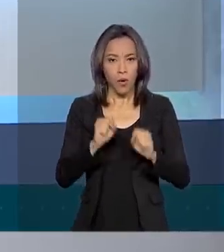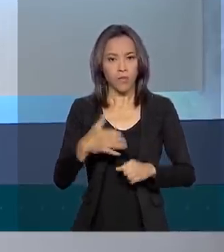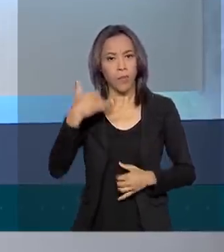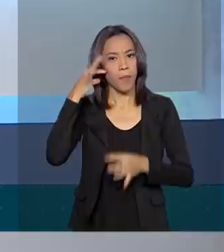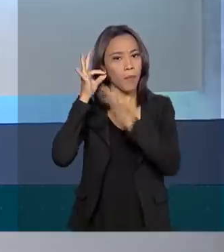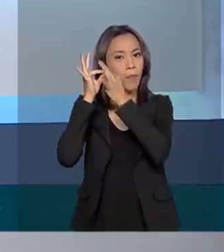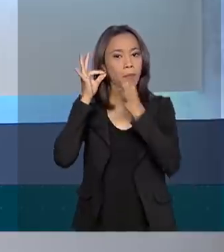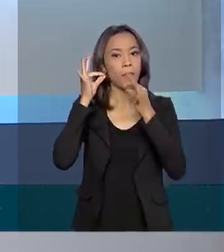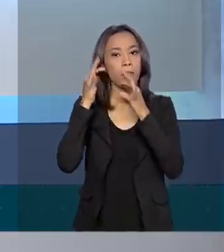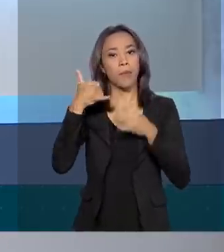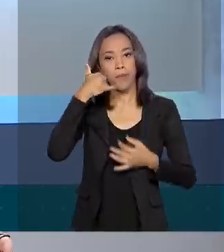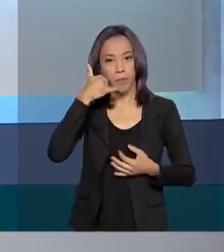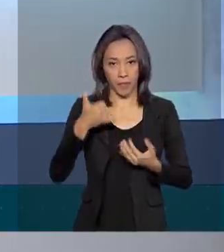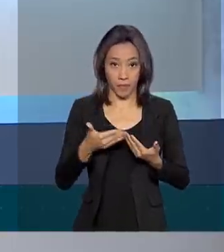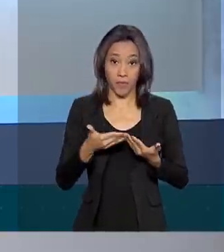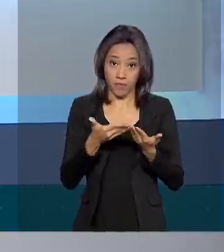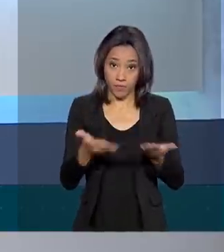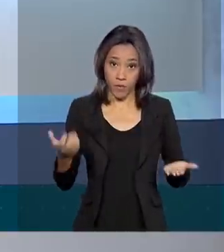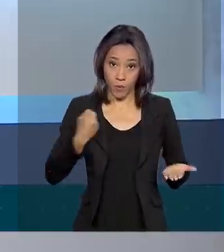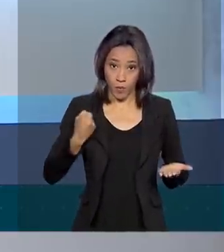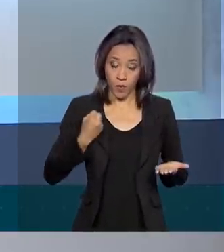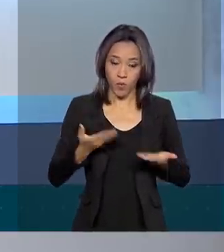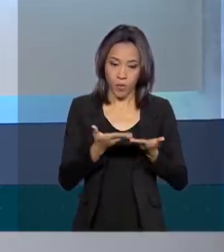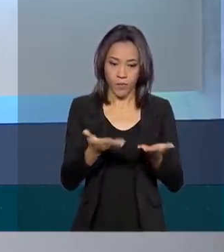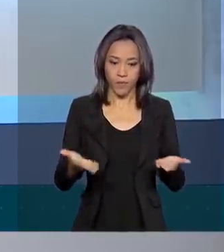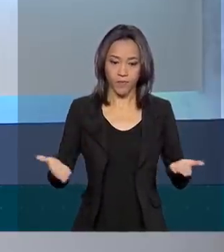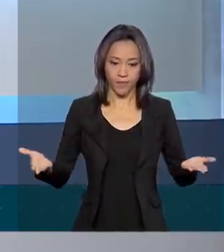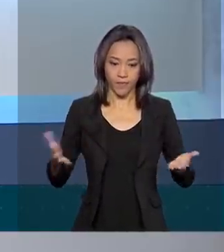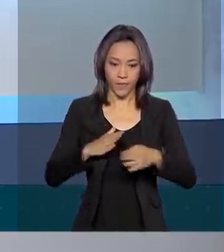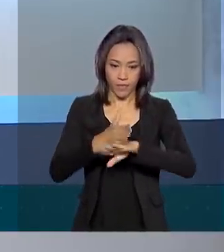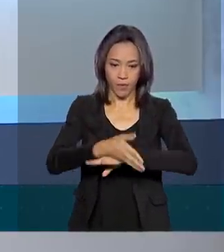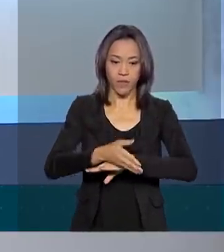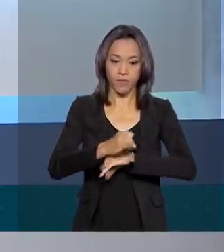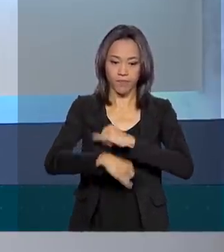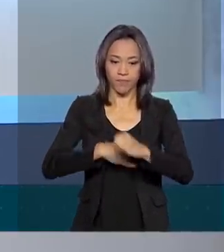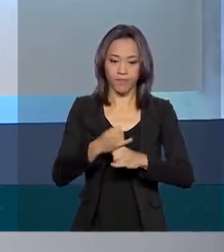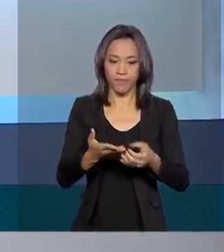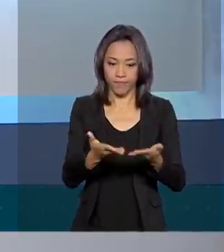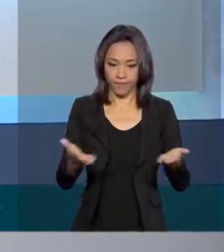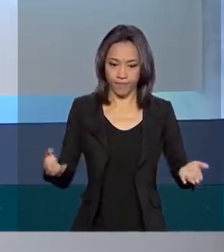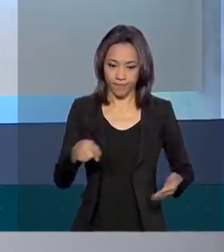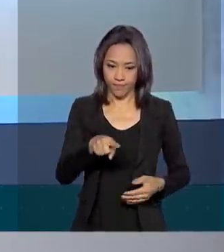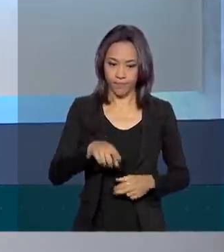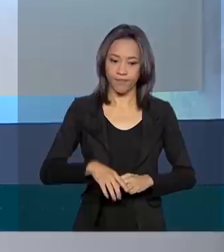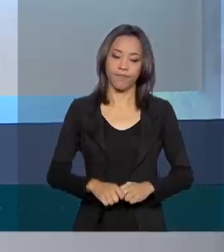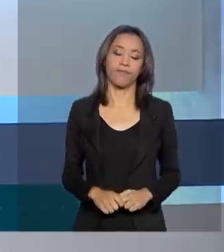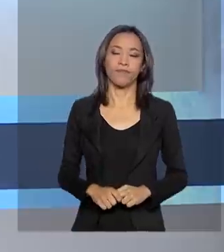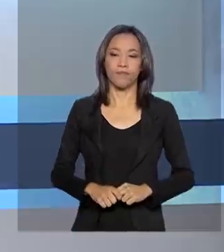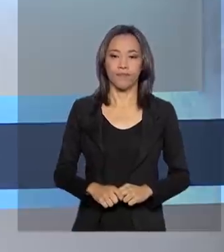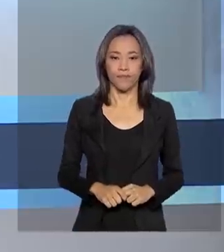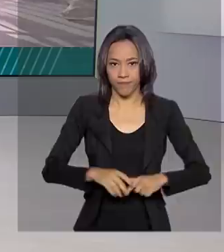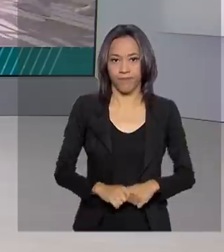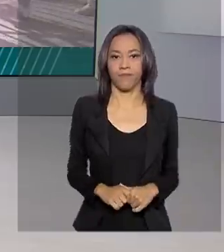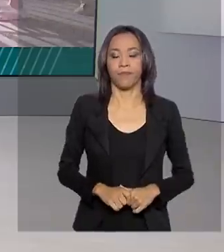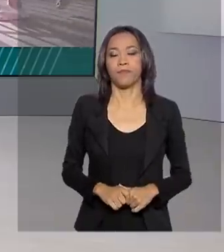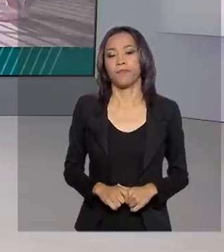atendimento Caixa ao Cidadão, pelo número 0800-726-0207.